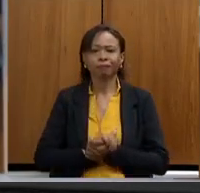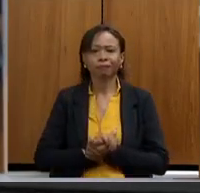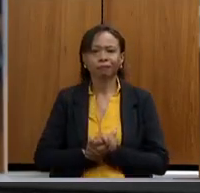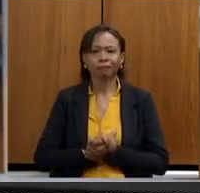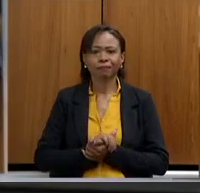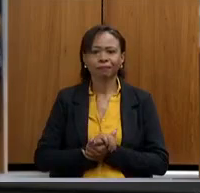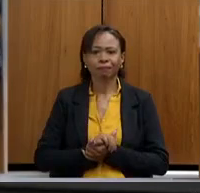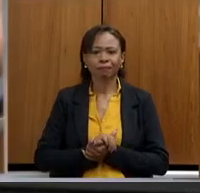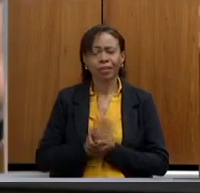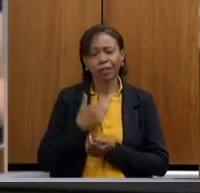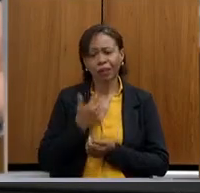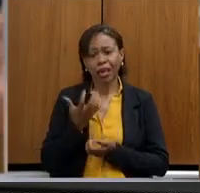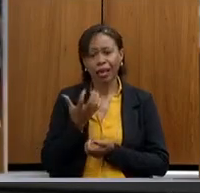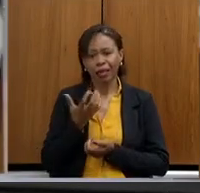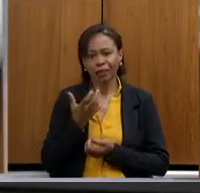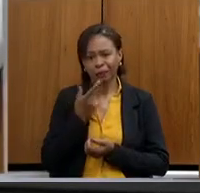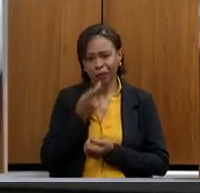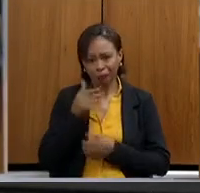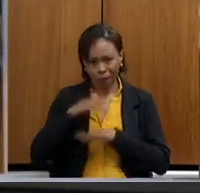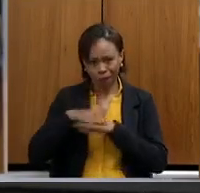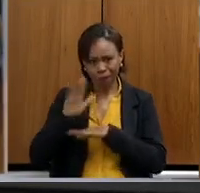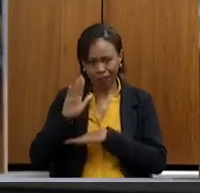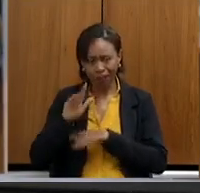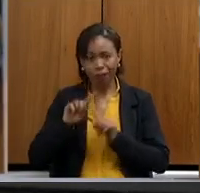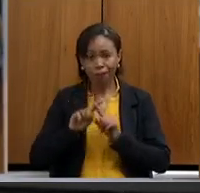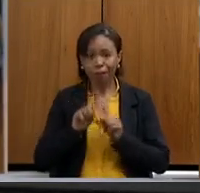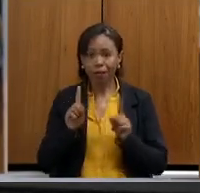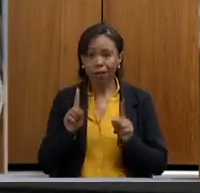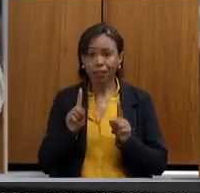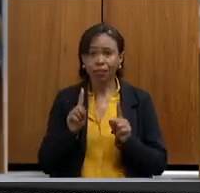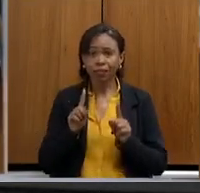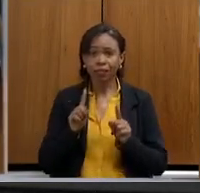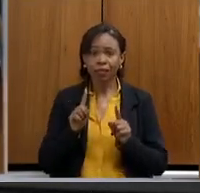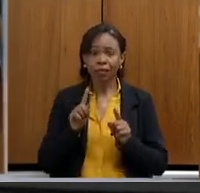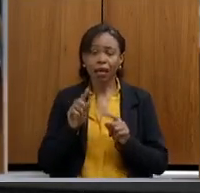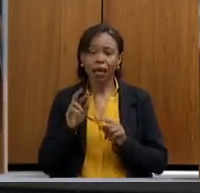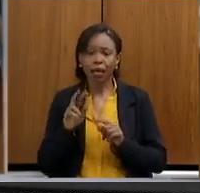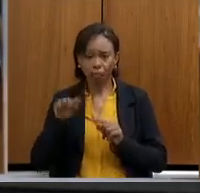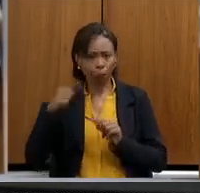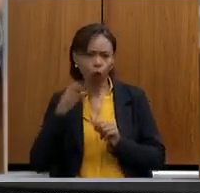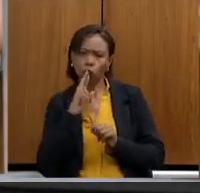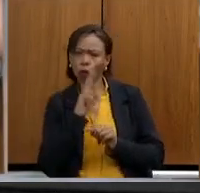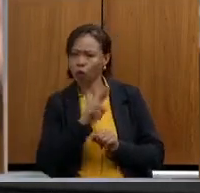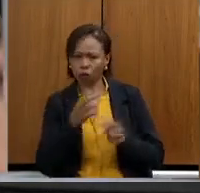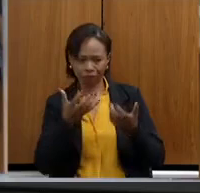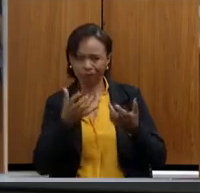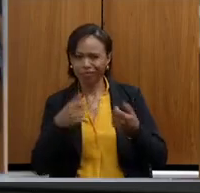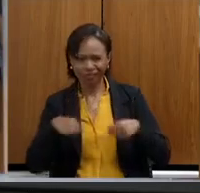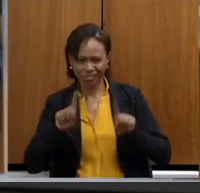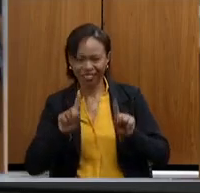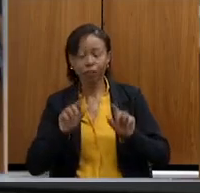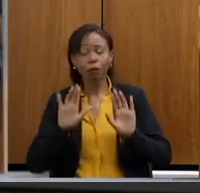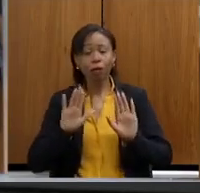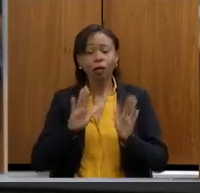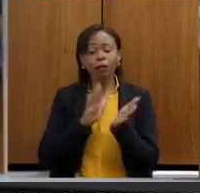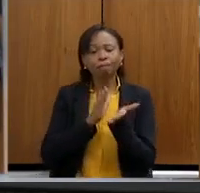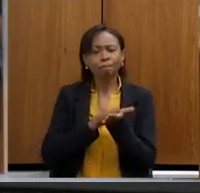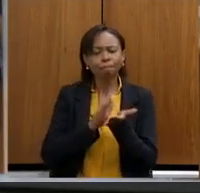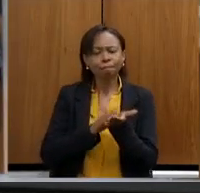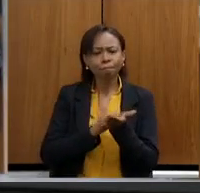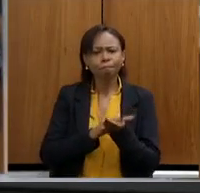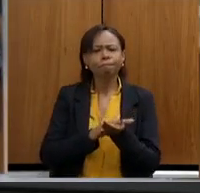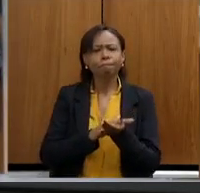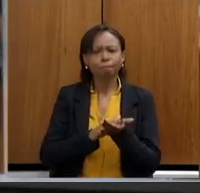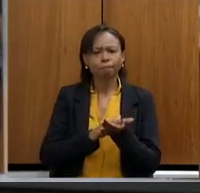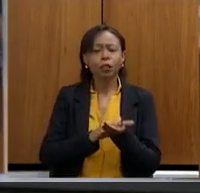fala, mas abrindo mão da minha tréplica e parabenizar, inclusive, da presença do Estado de Minas